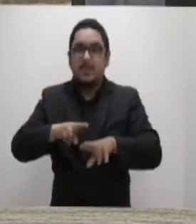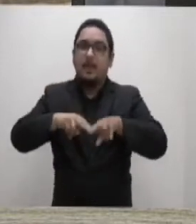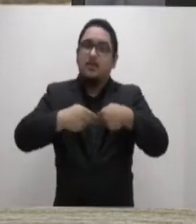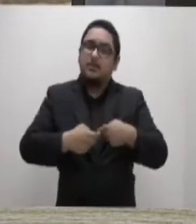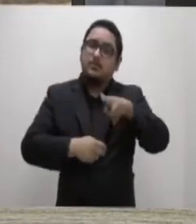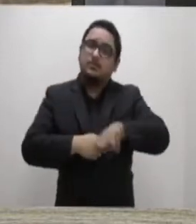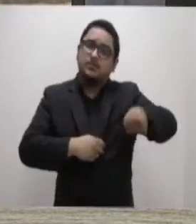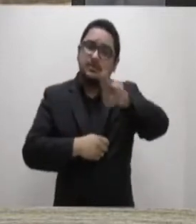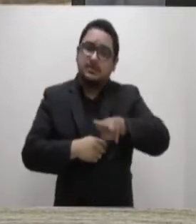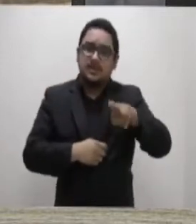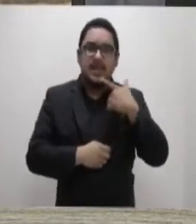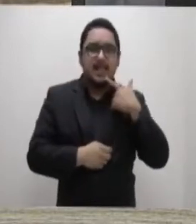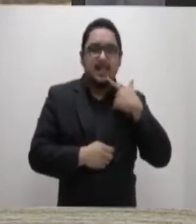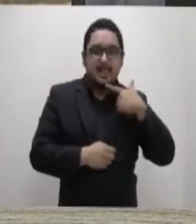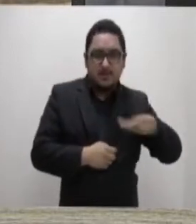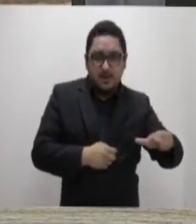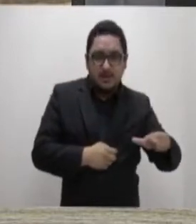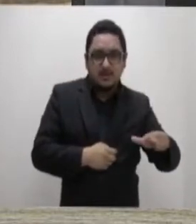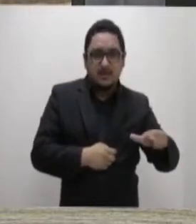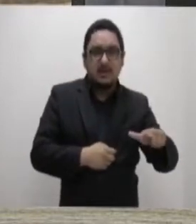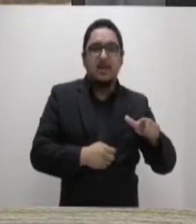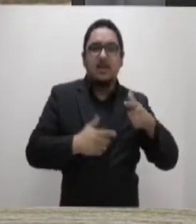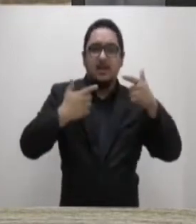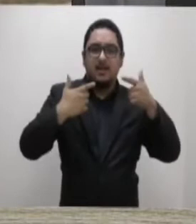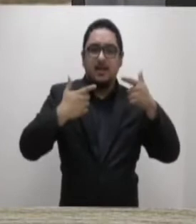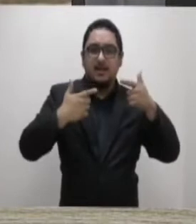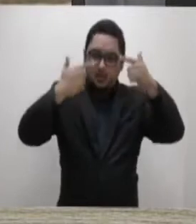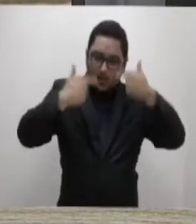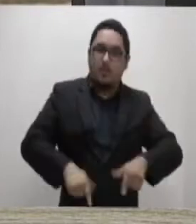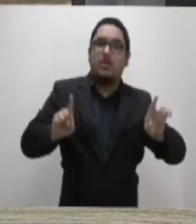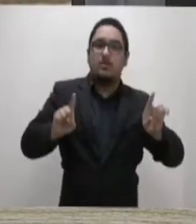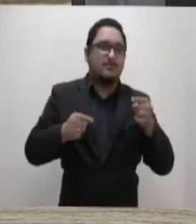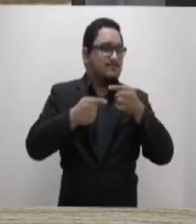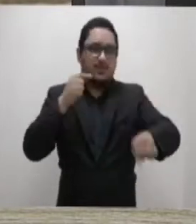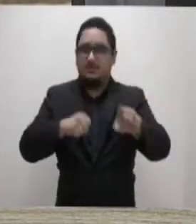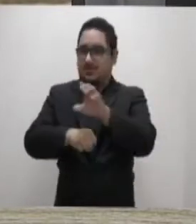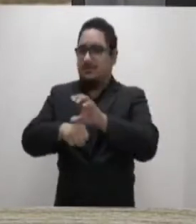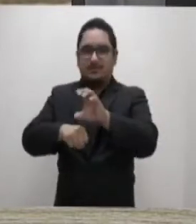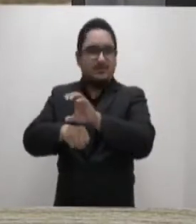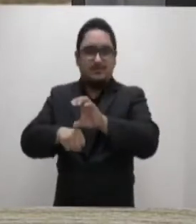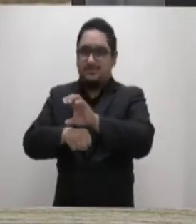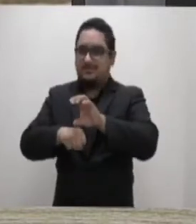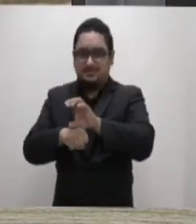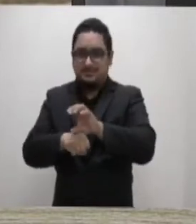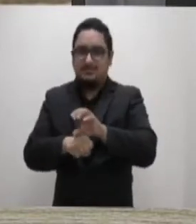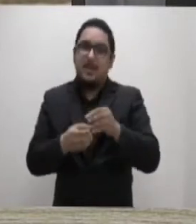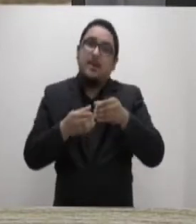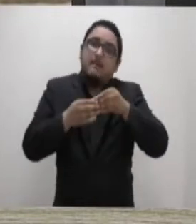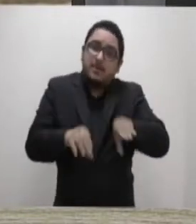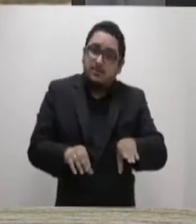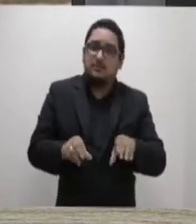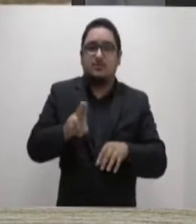denominada linguagem neutra é claramente inconstitucional. Além disso, prejudica o